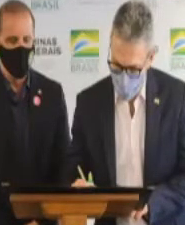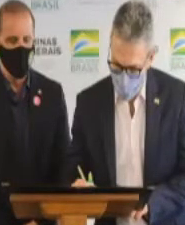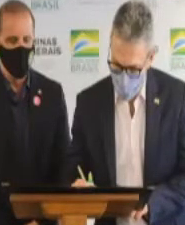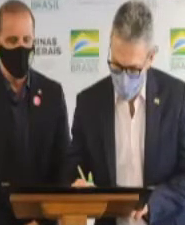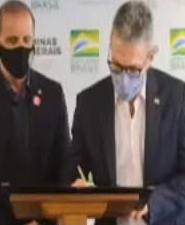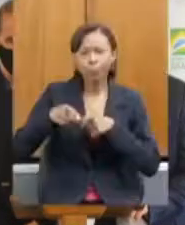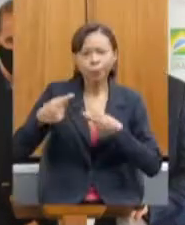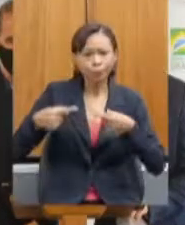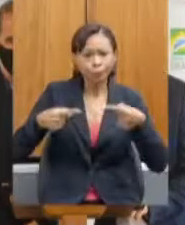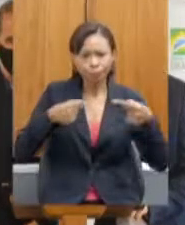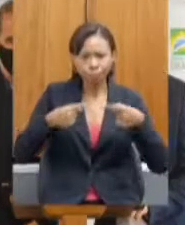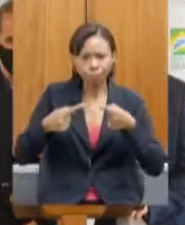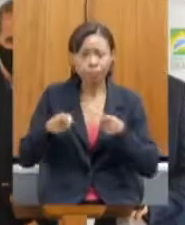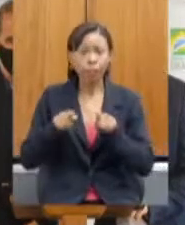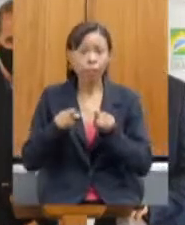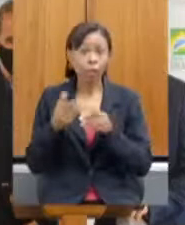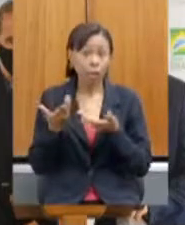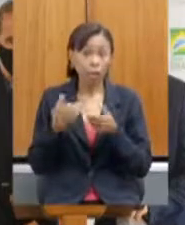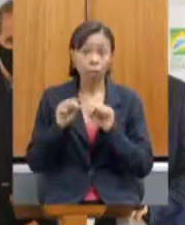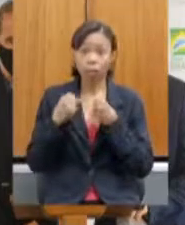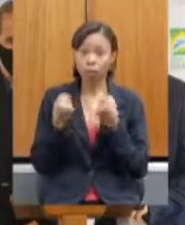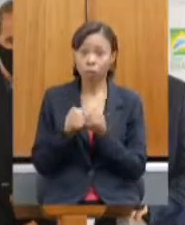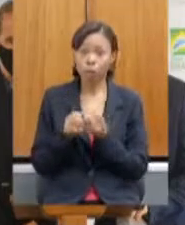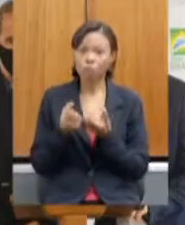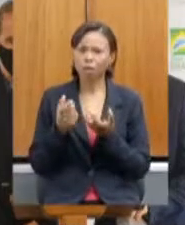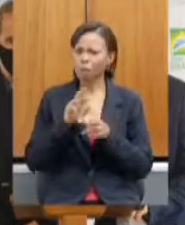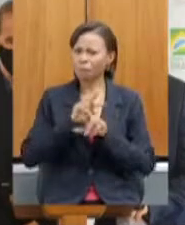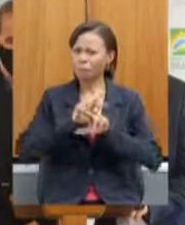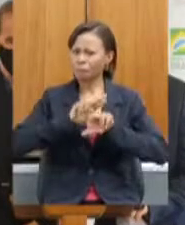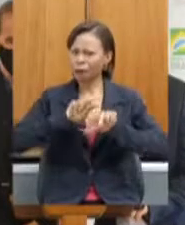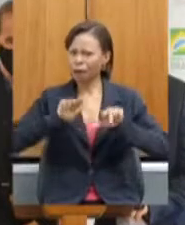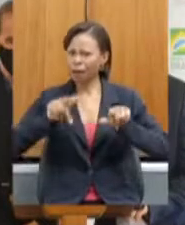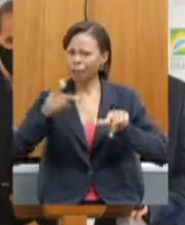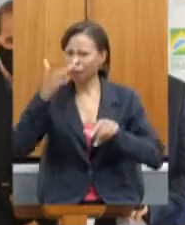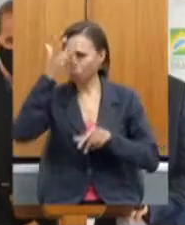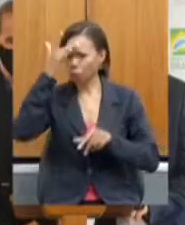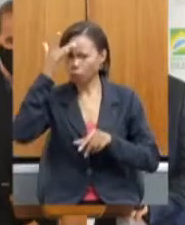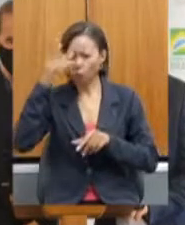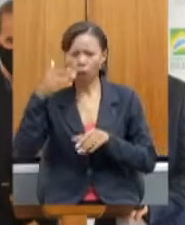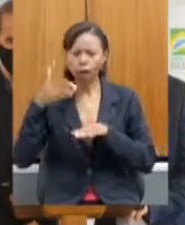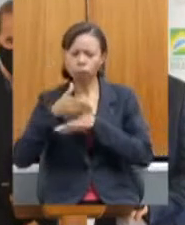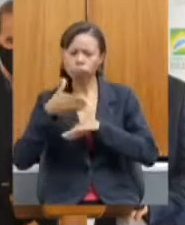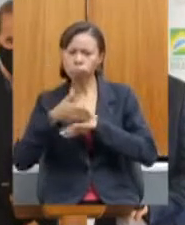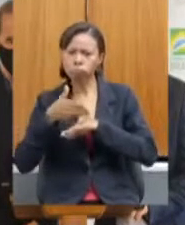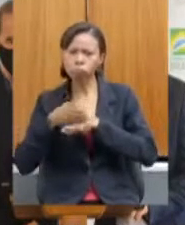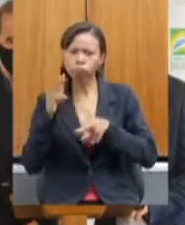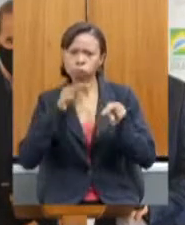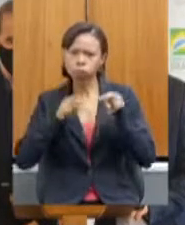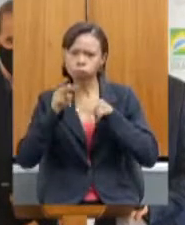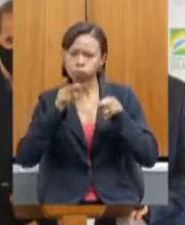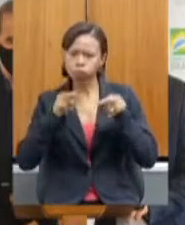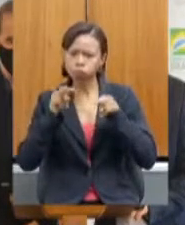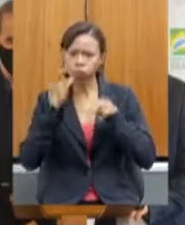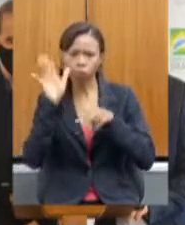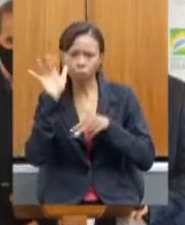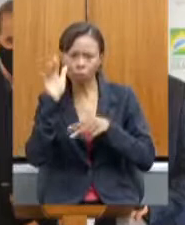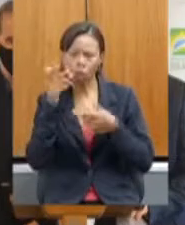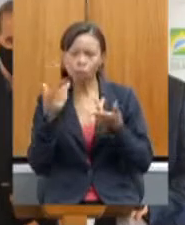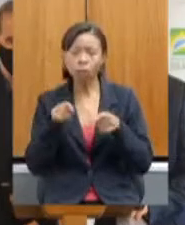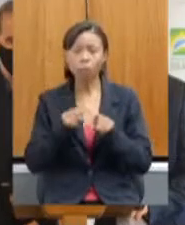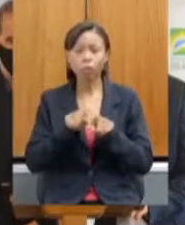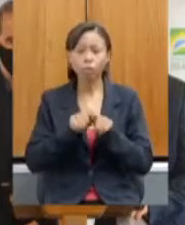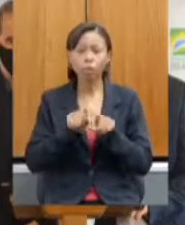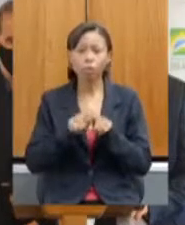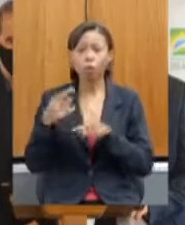visualizações, ele nos deixou muito animados com essa modalidade. Tivemos também um